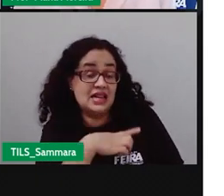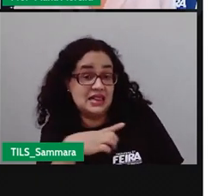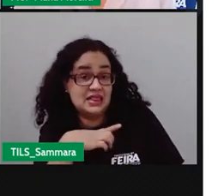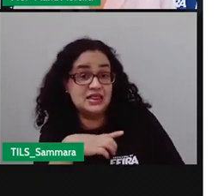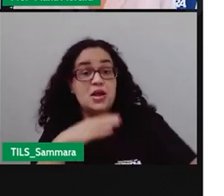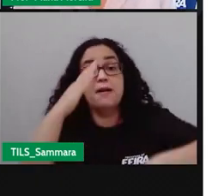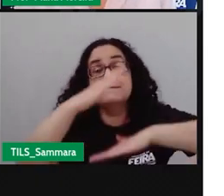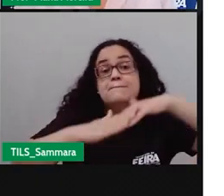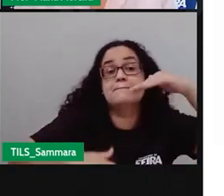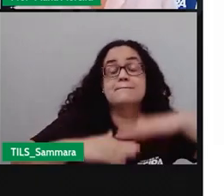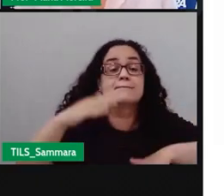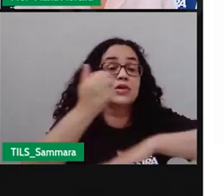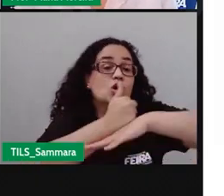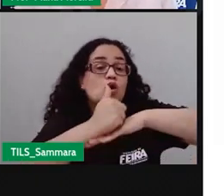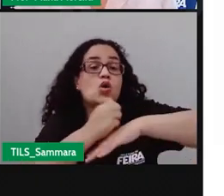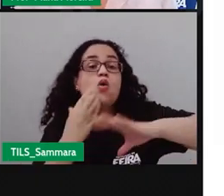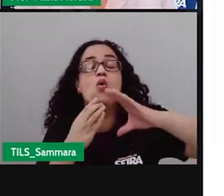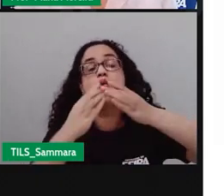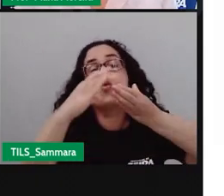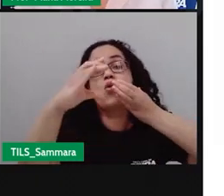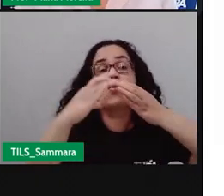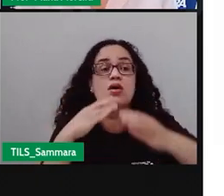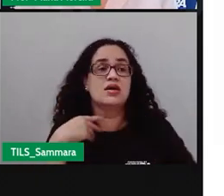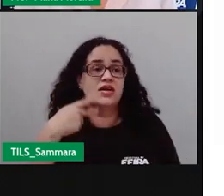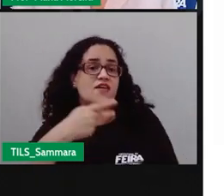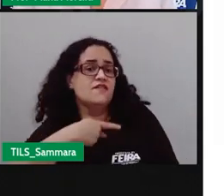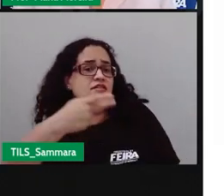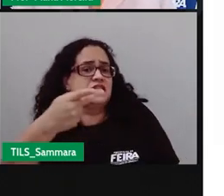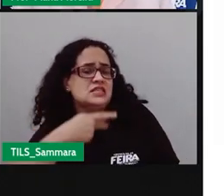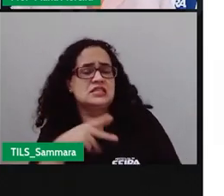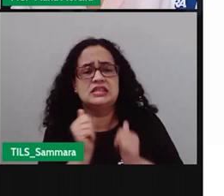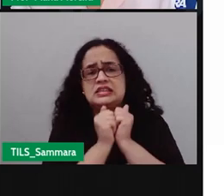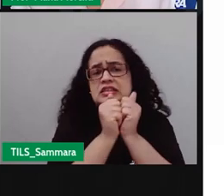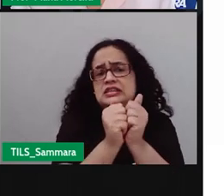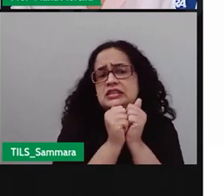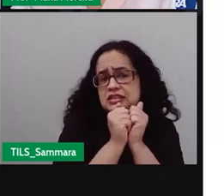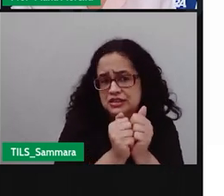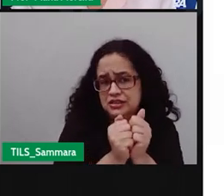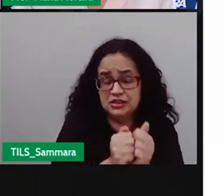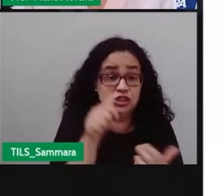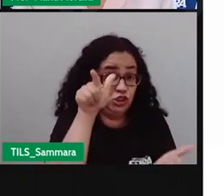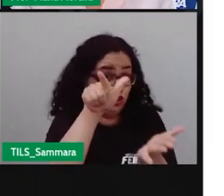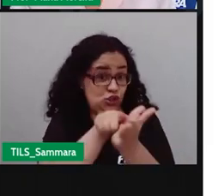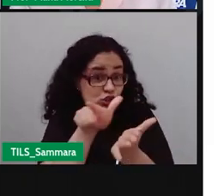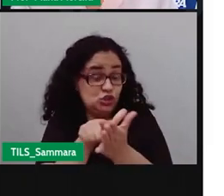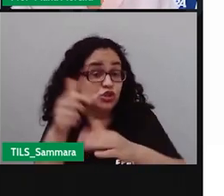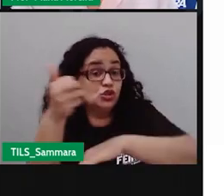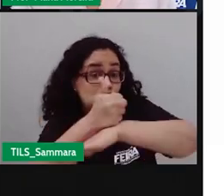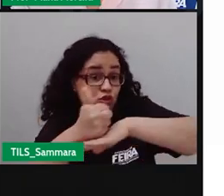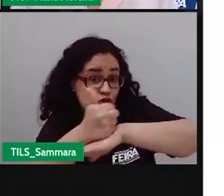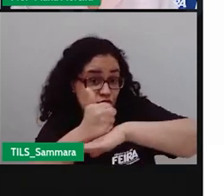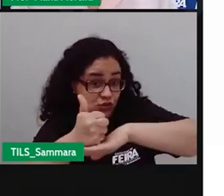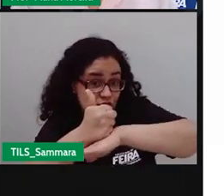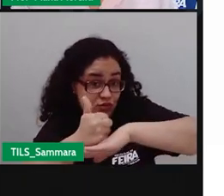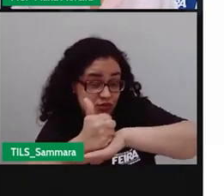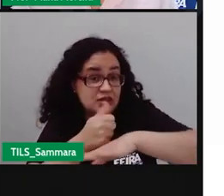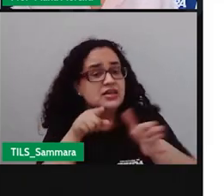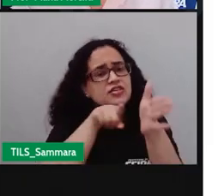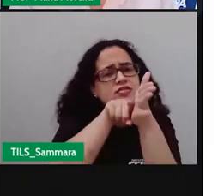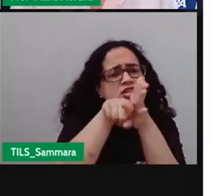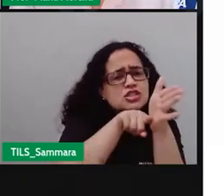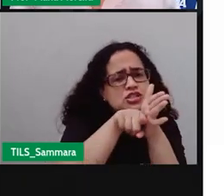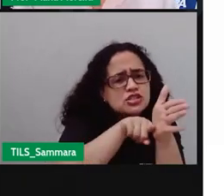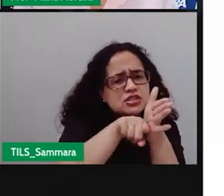profissionais de comunicação. A sua vizinha, a não ser que ela seja formada em jornalismo, tá, muito embora ela investigue,